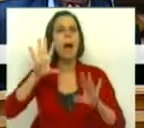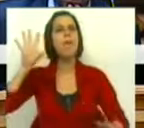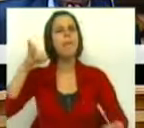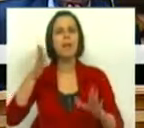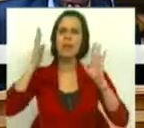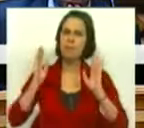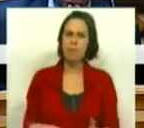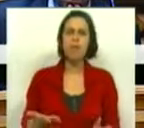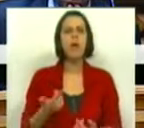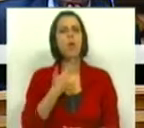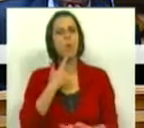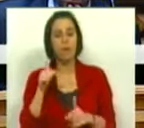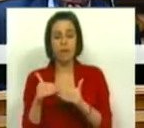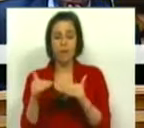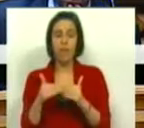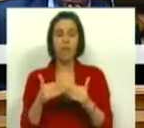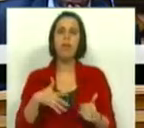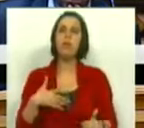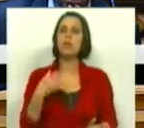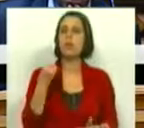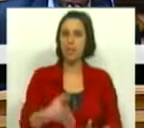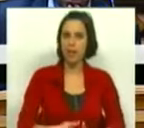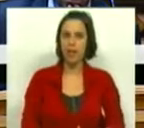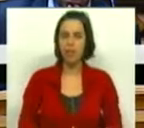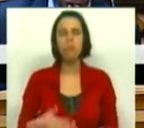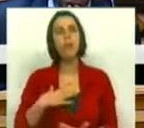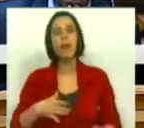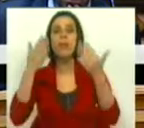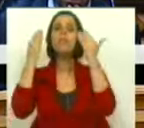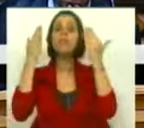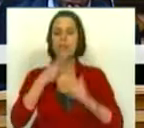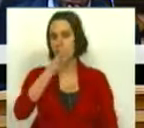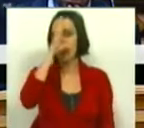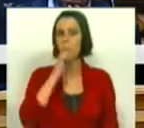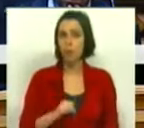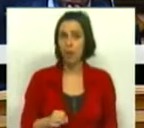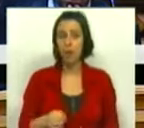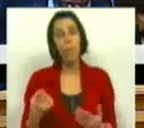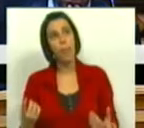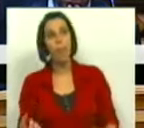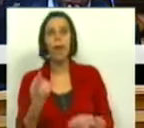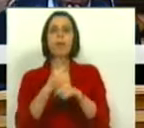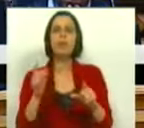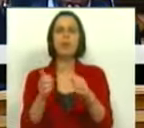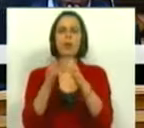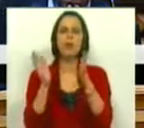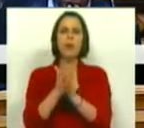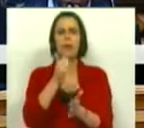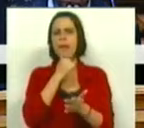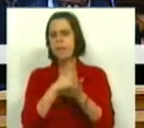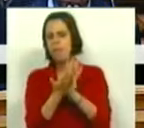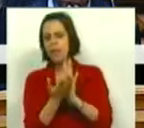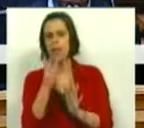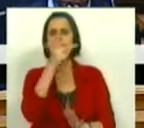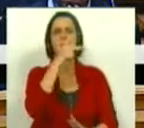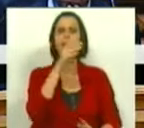país precisa também, e muito nesta fase, de solidariedade. Quero felicitar por isso o Governo pelo facto de todas as medidas,